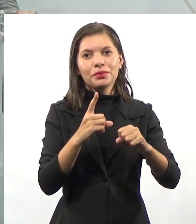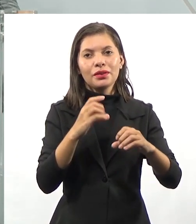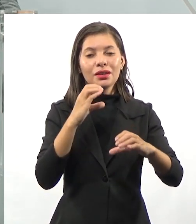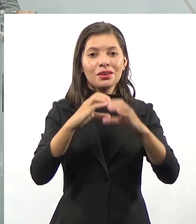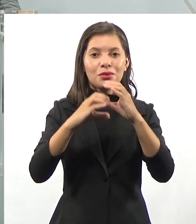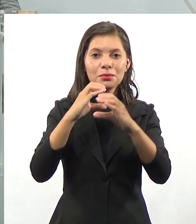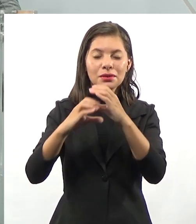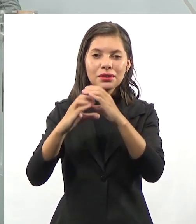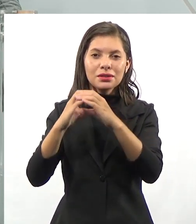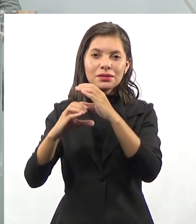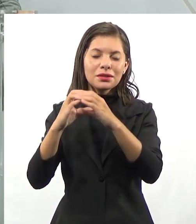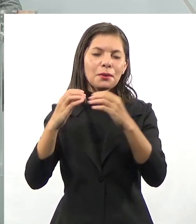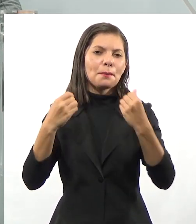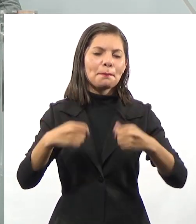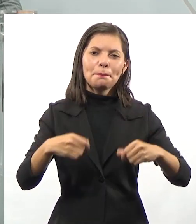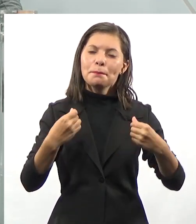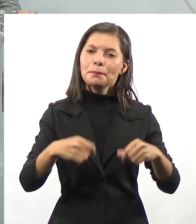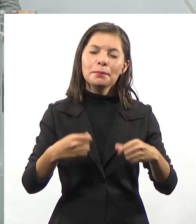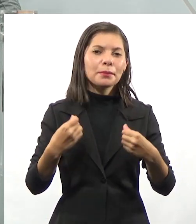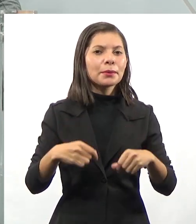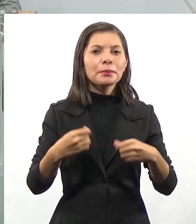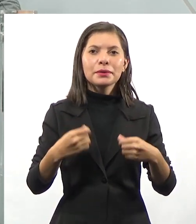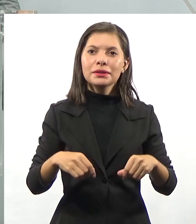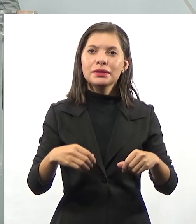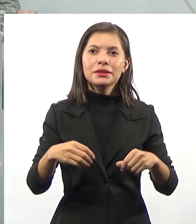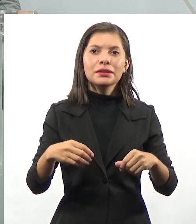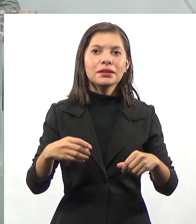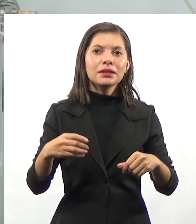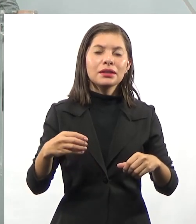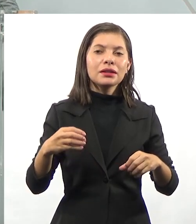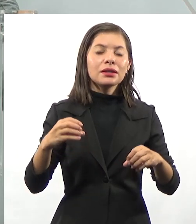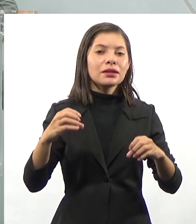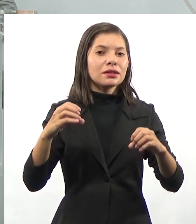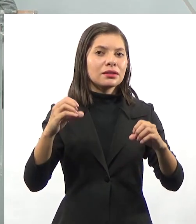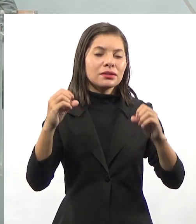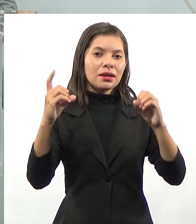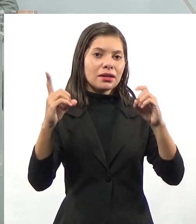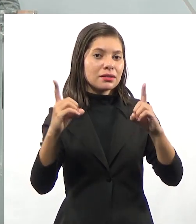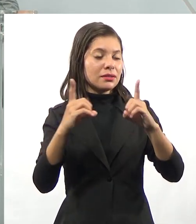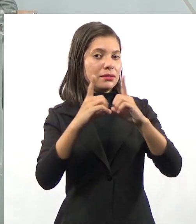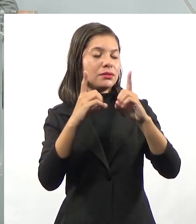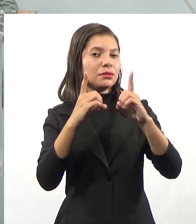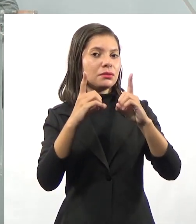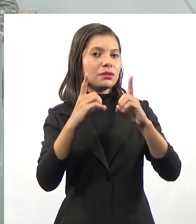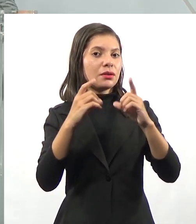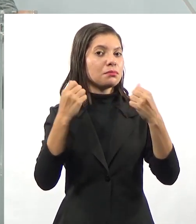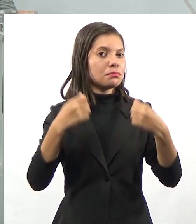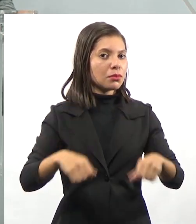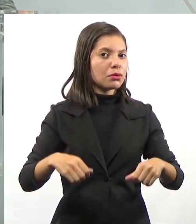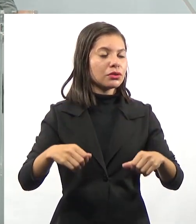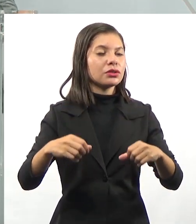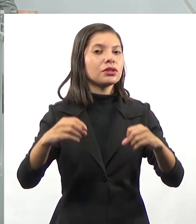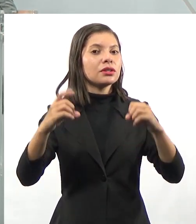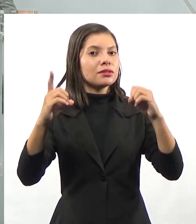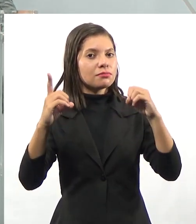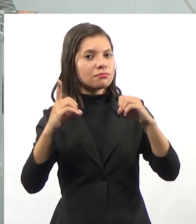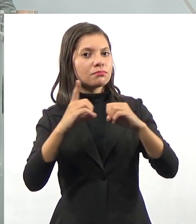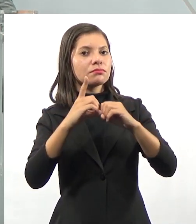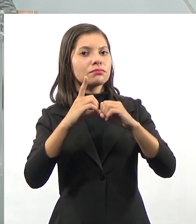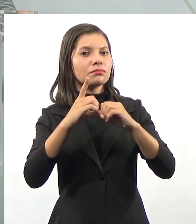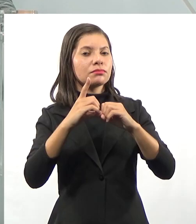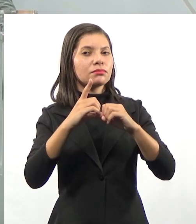a comunicação não necessariamente precisa ser síncrona, ela pode ser assíncrona, não precisa ser